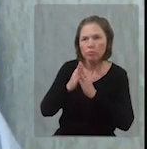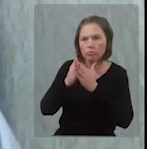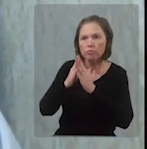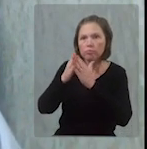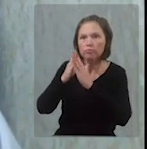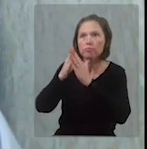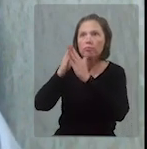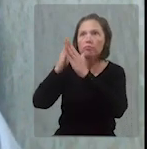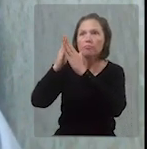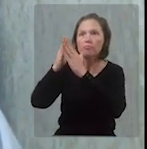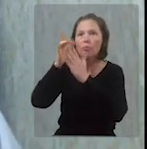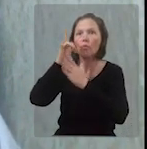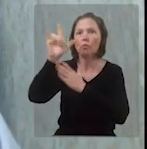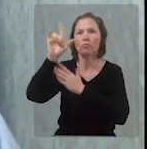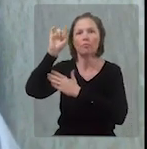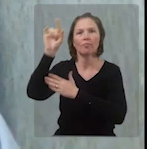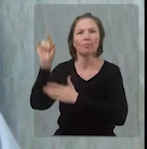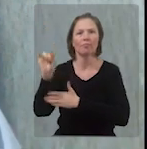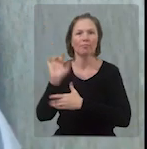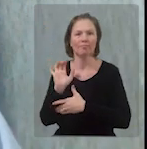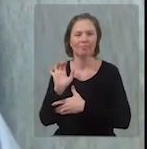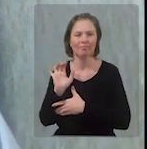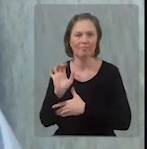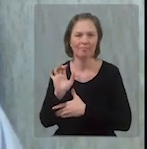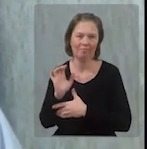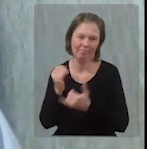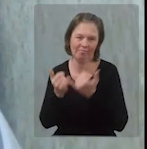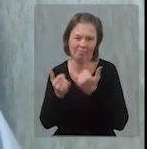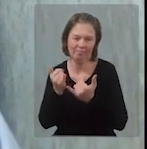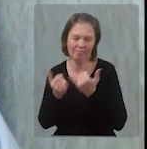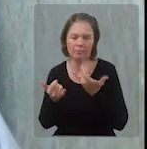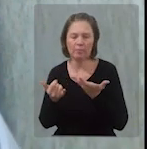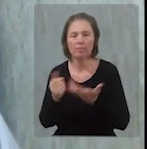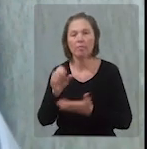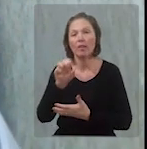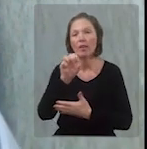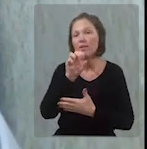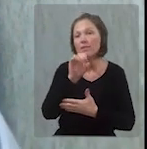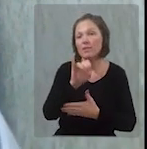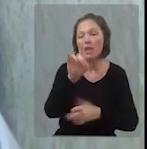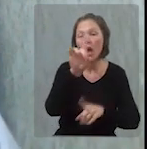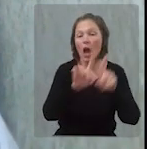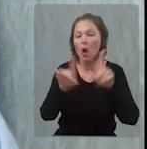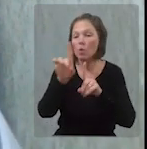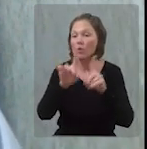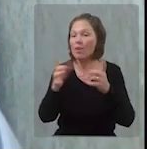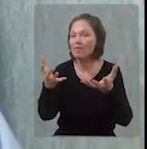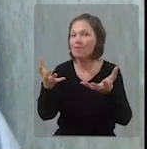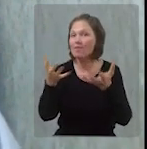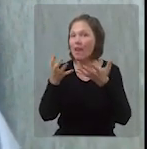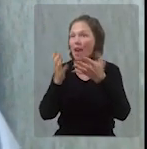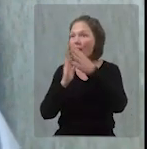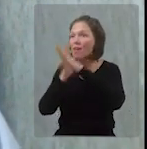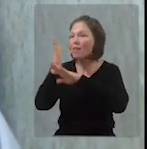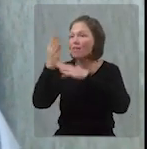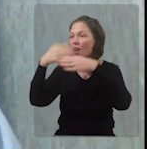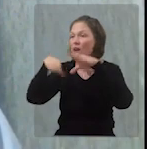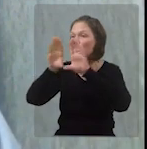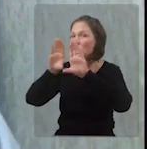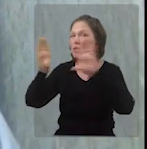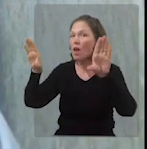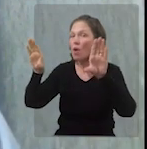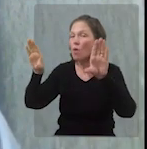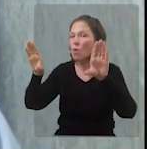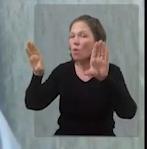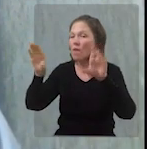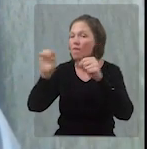e vai para a lua. Se alguém quer entrar no céu pela obediência aos mandamentos, o caminho é todo